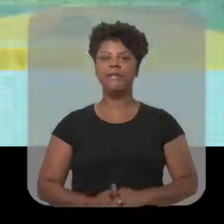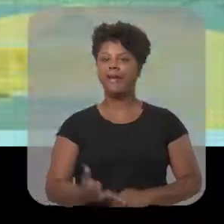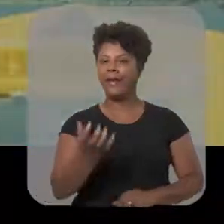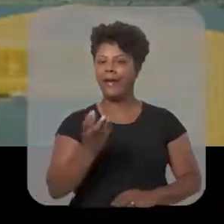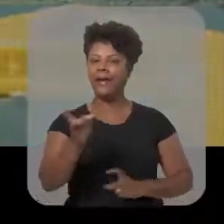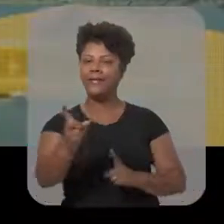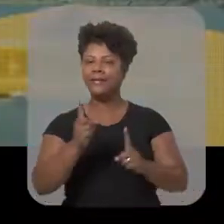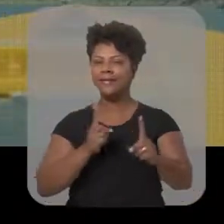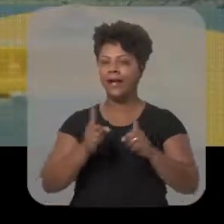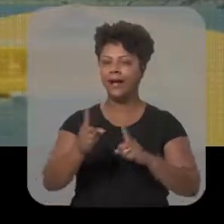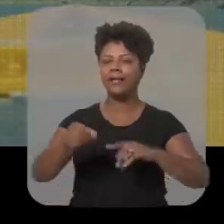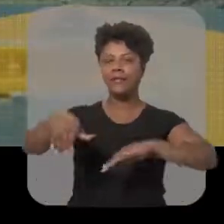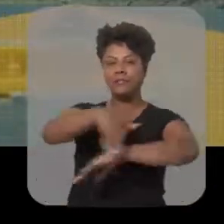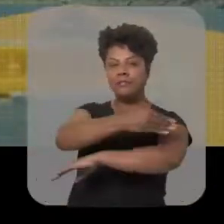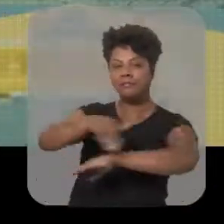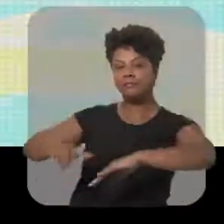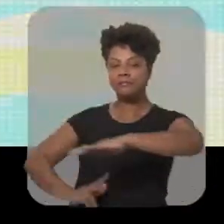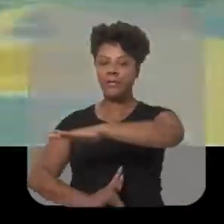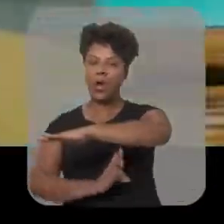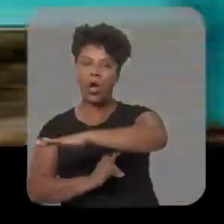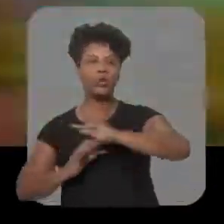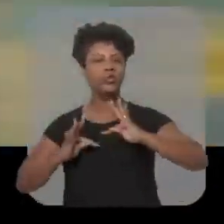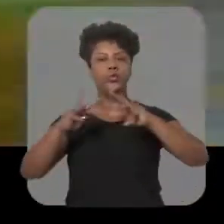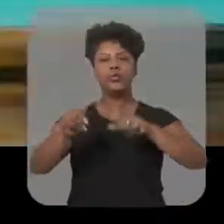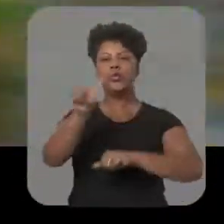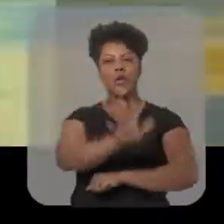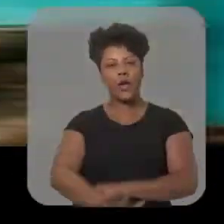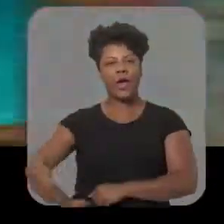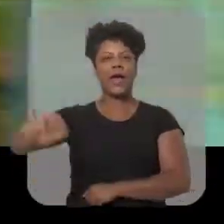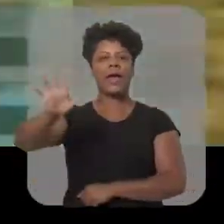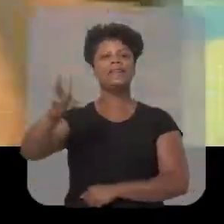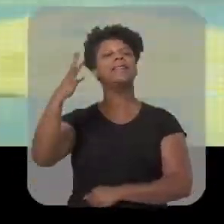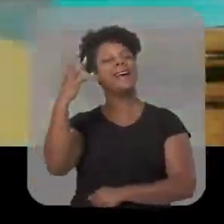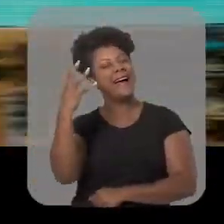Quer estradas, pontes e asfalto por todo o Goiás?